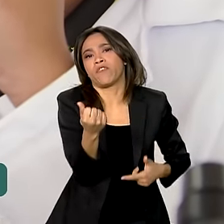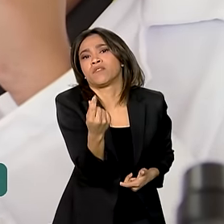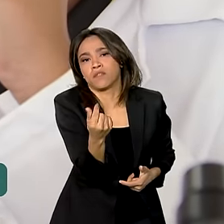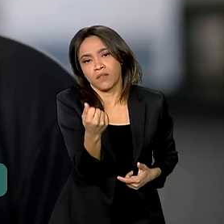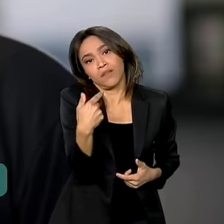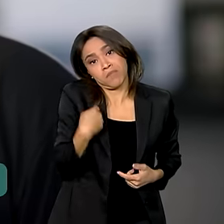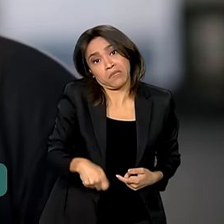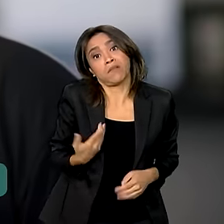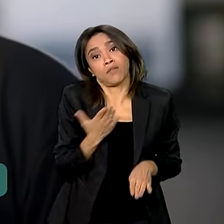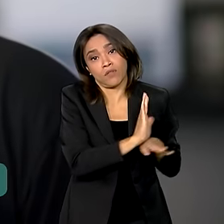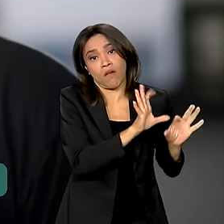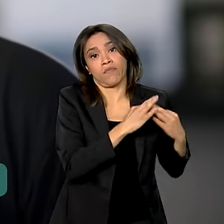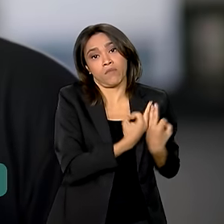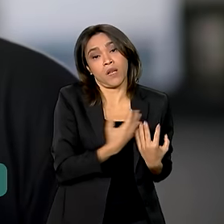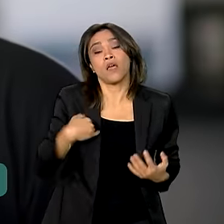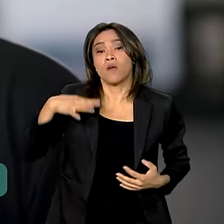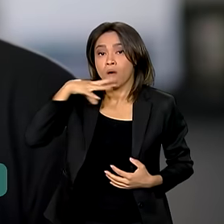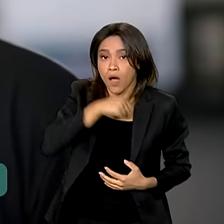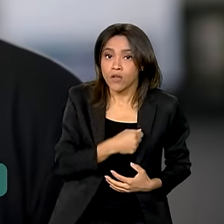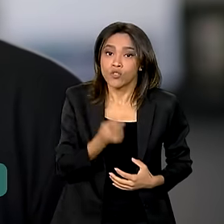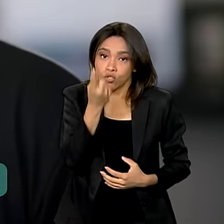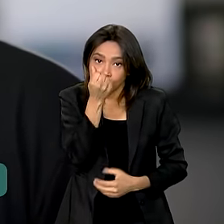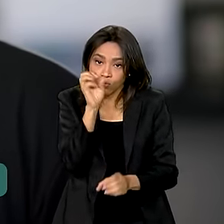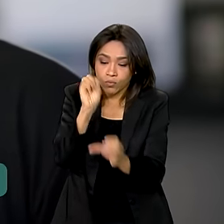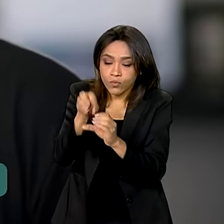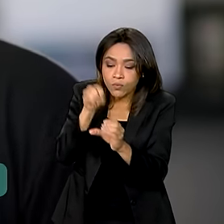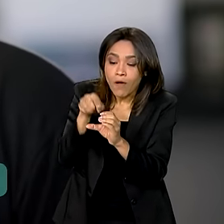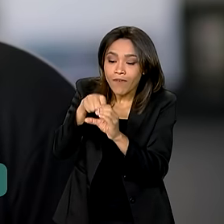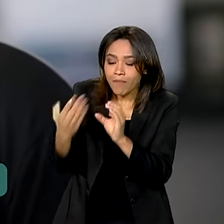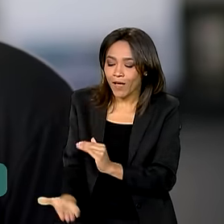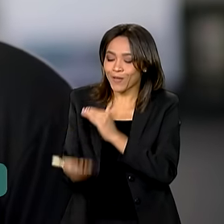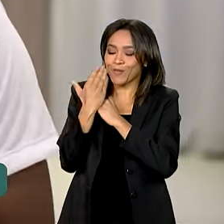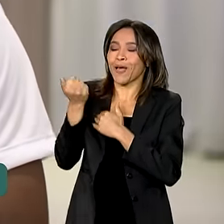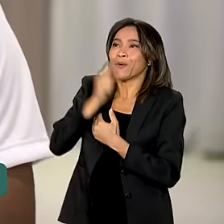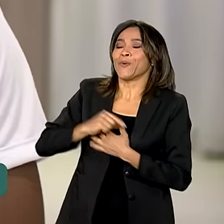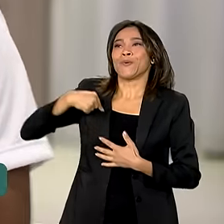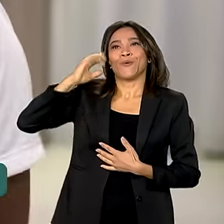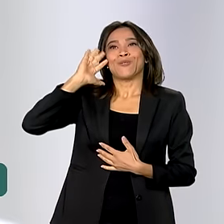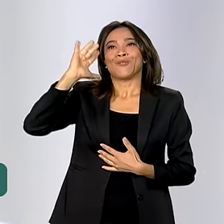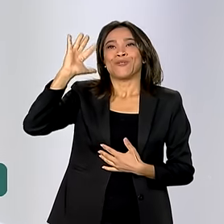família. Eu acho que o pé de meia vai me ajudar a realizar o meu sonho, sim.